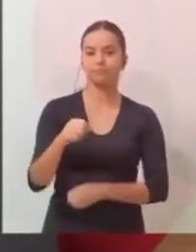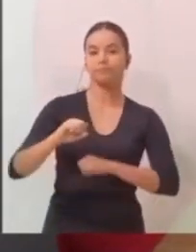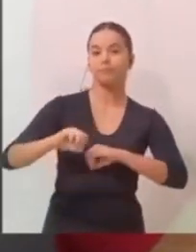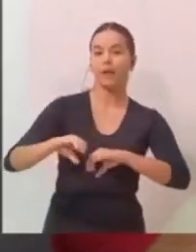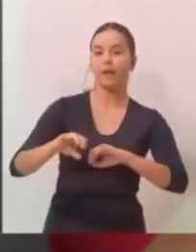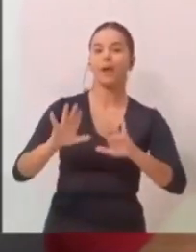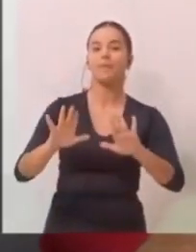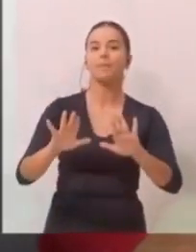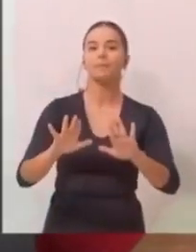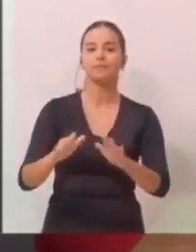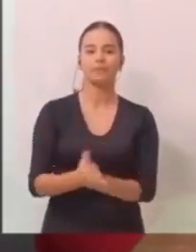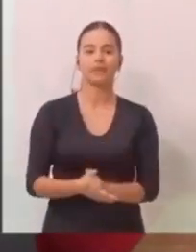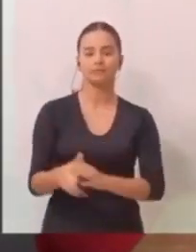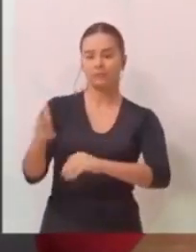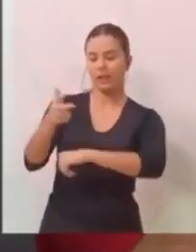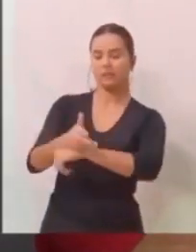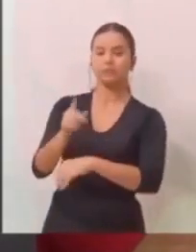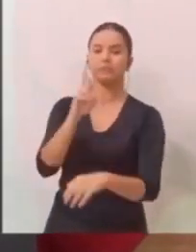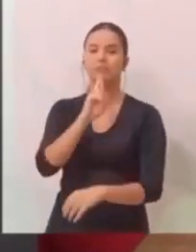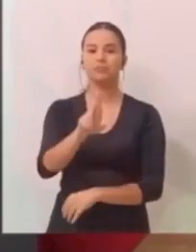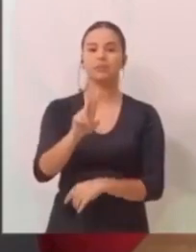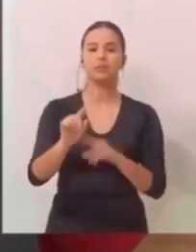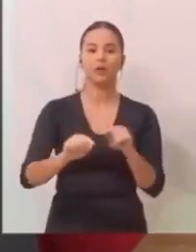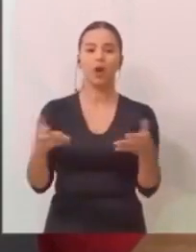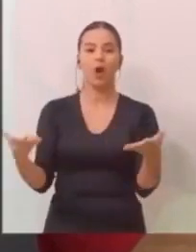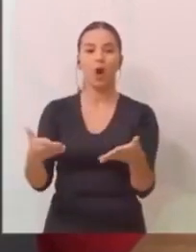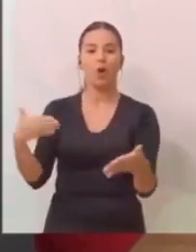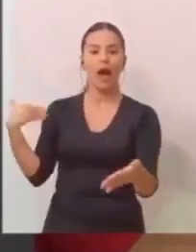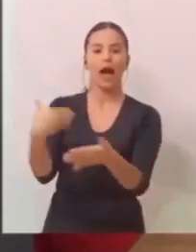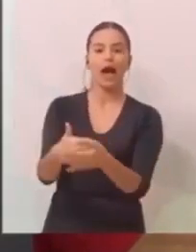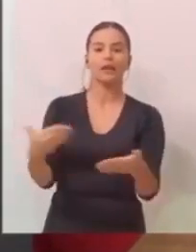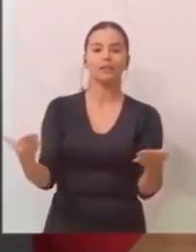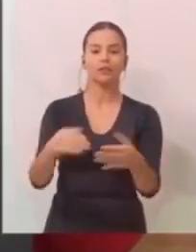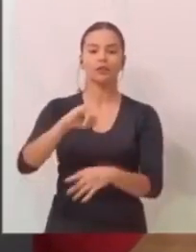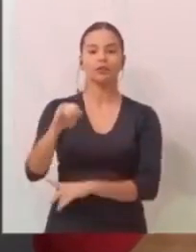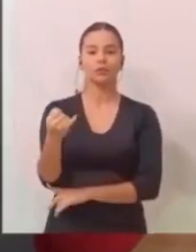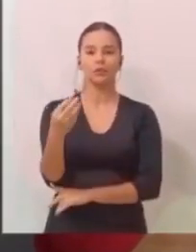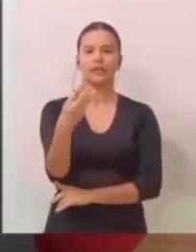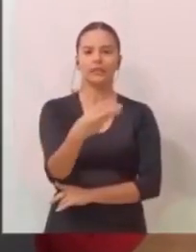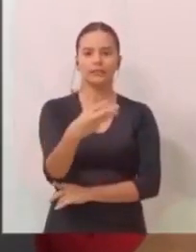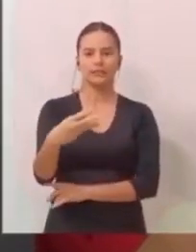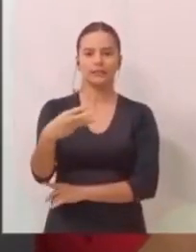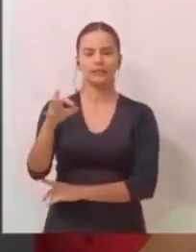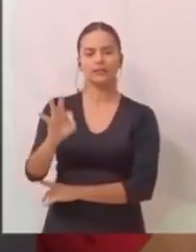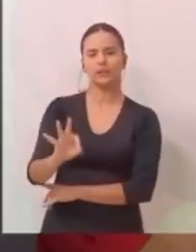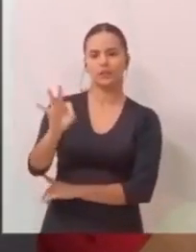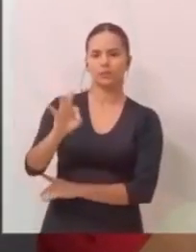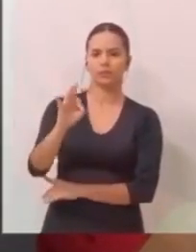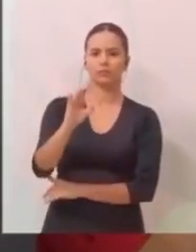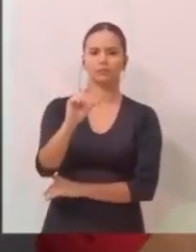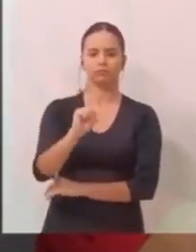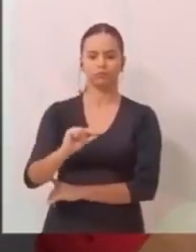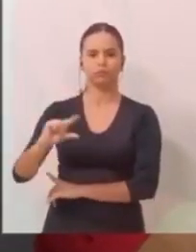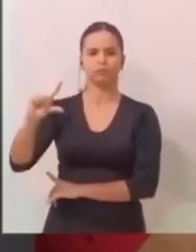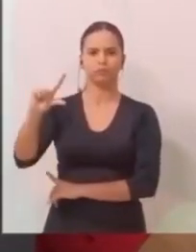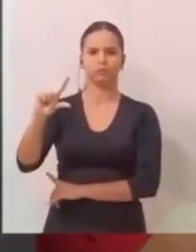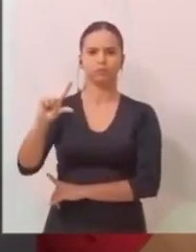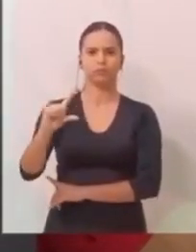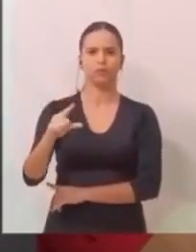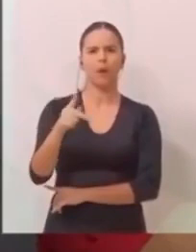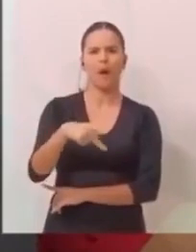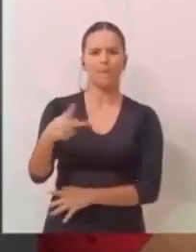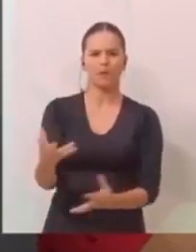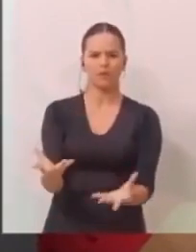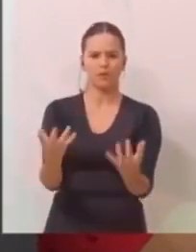responda naquela câmera, se você pagou até hoje e desde janeiro os 33% de aumento da educação. Diga se os professores estão